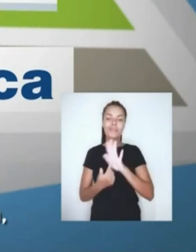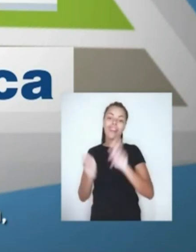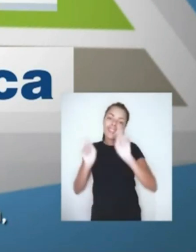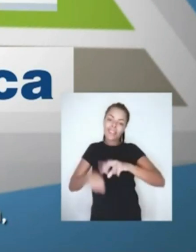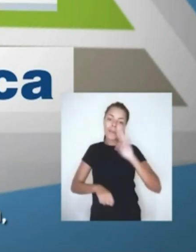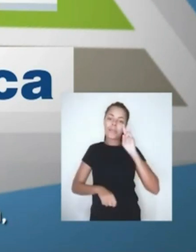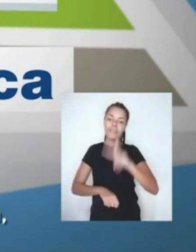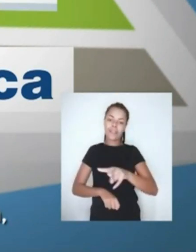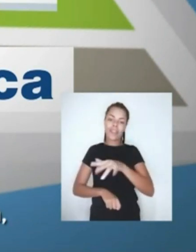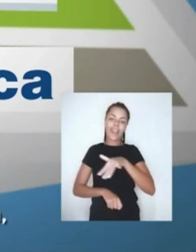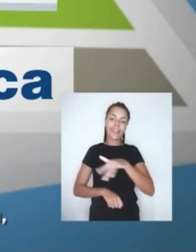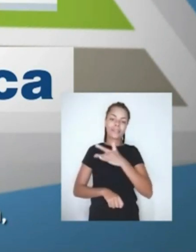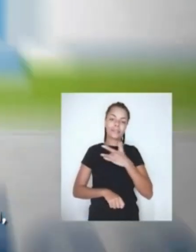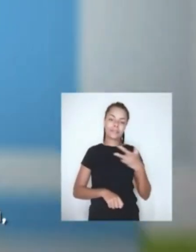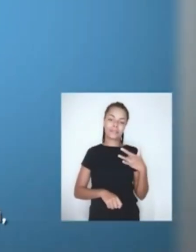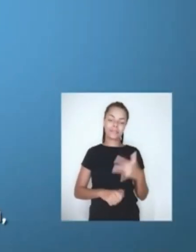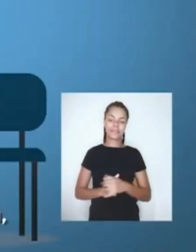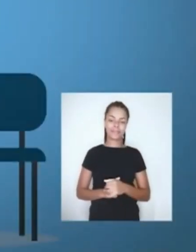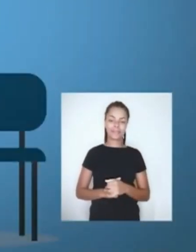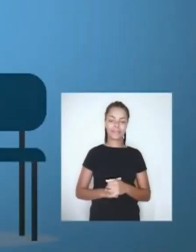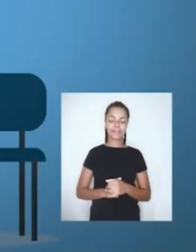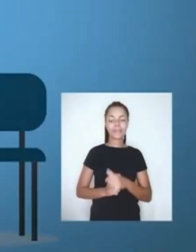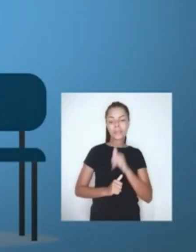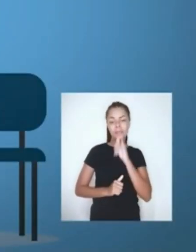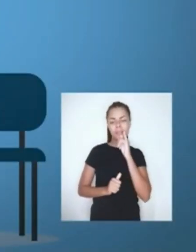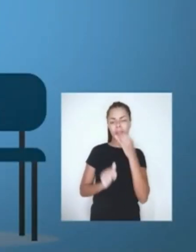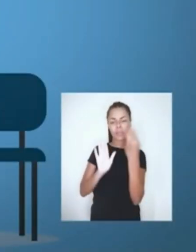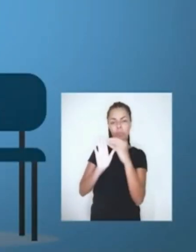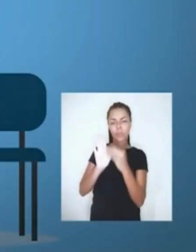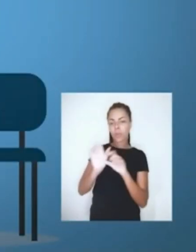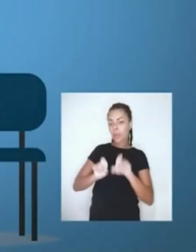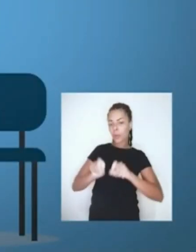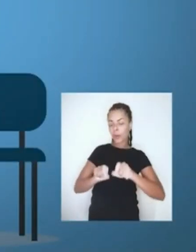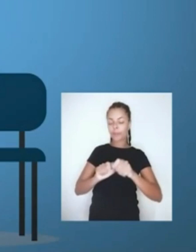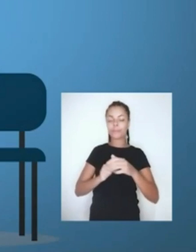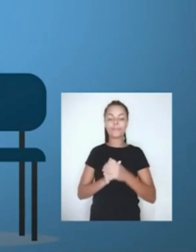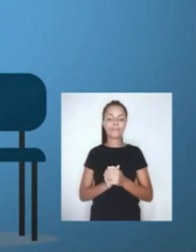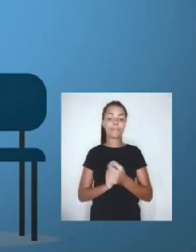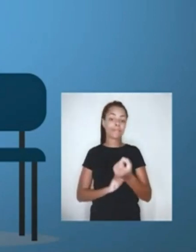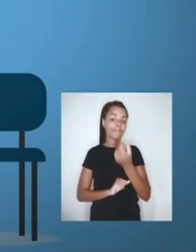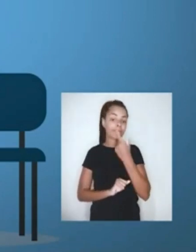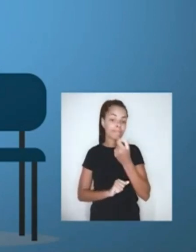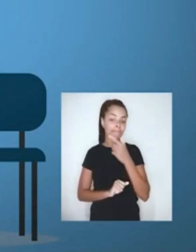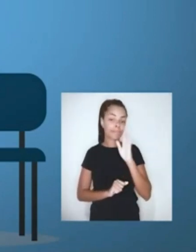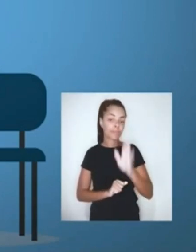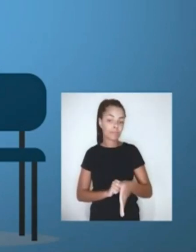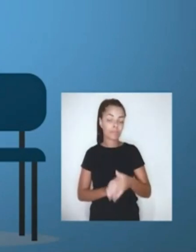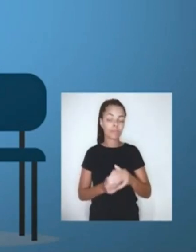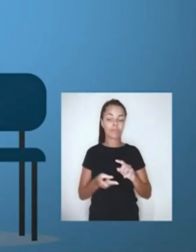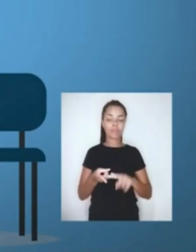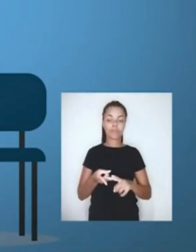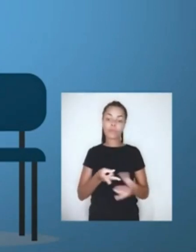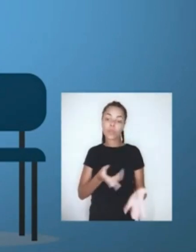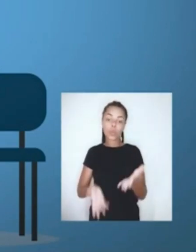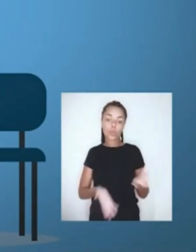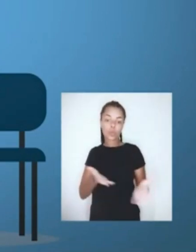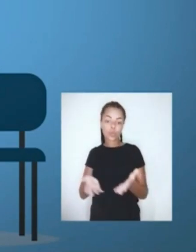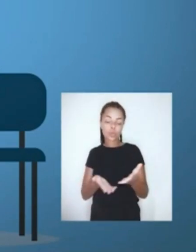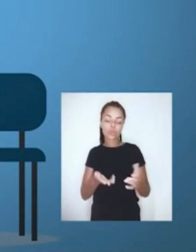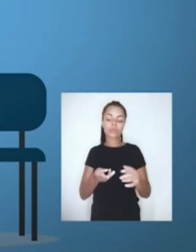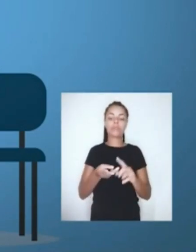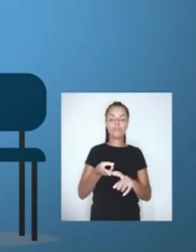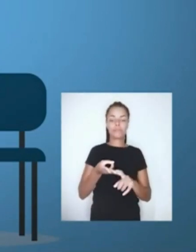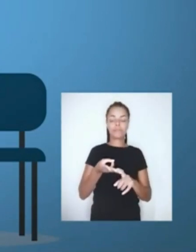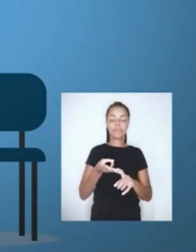profissionais daquela unidade. Ou de qualquer outra. No prontuário digital, vão consultar os medicamentos que ele já tomou, as consultas que